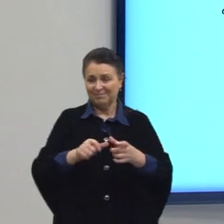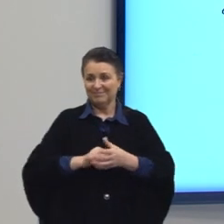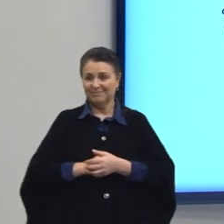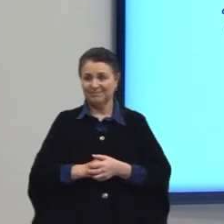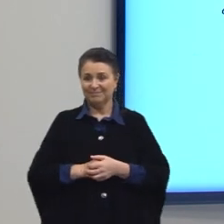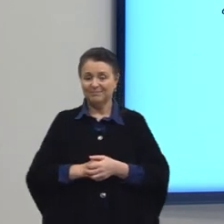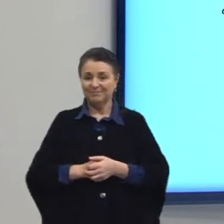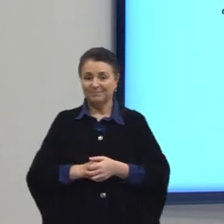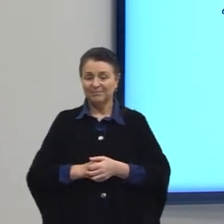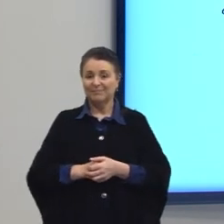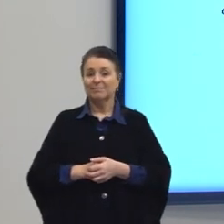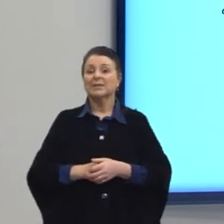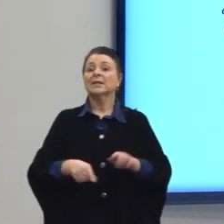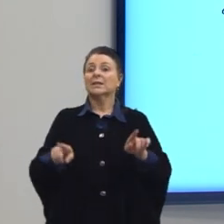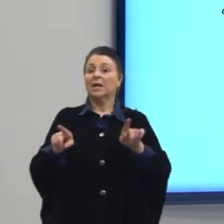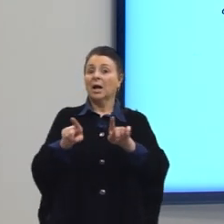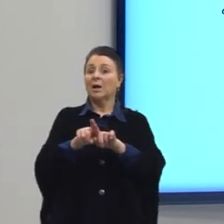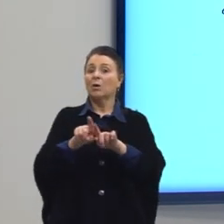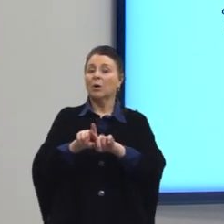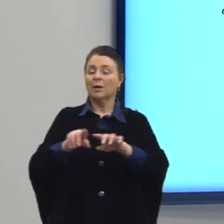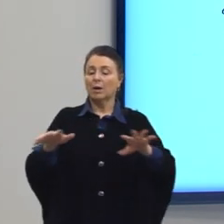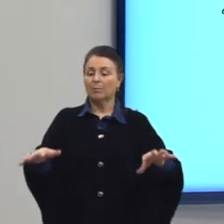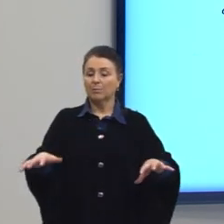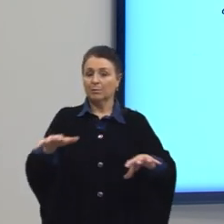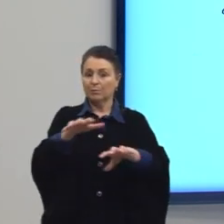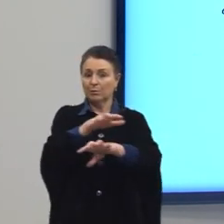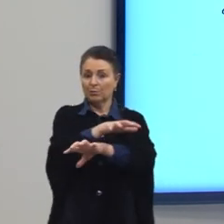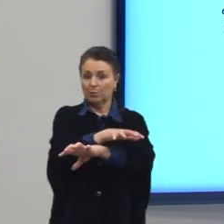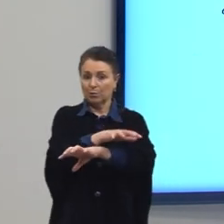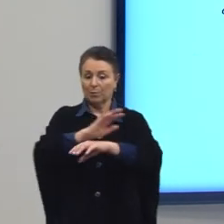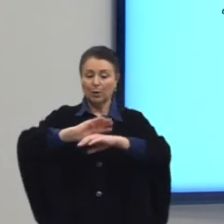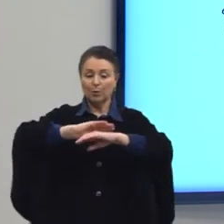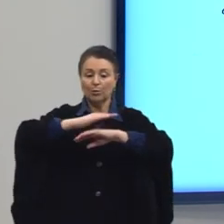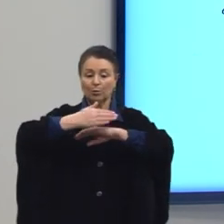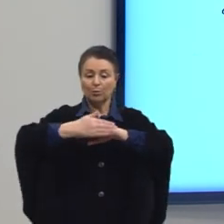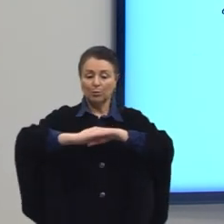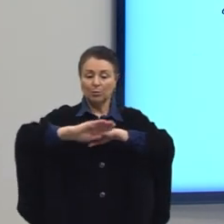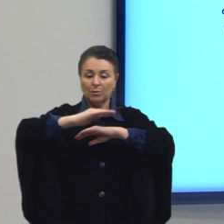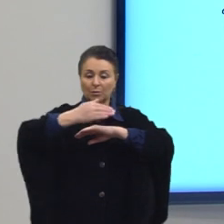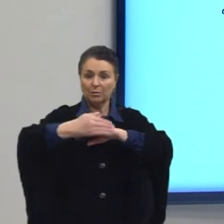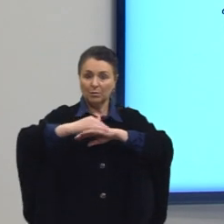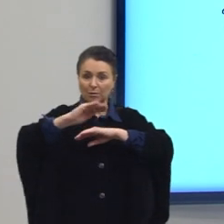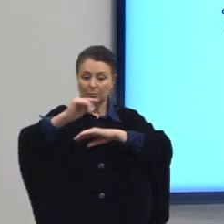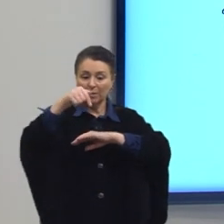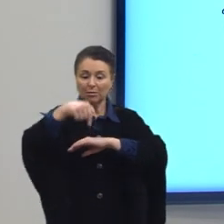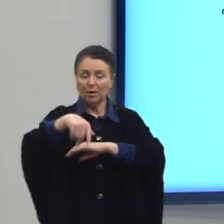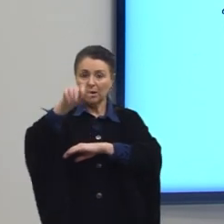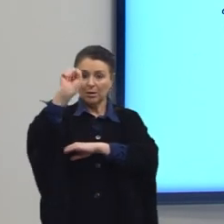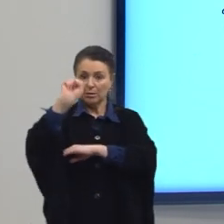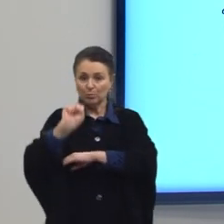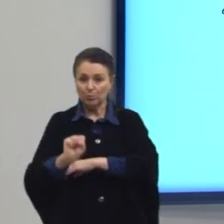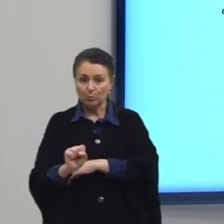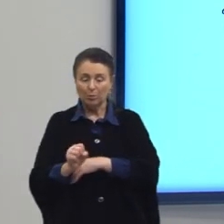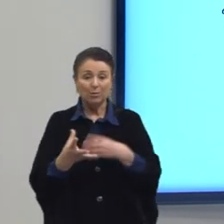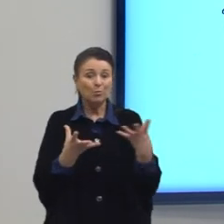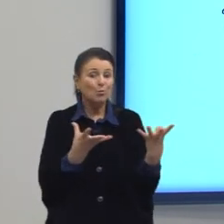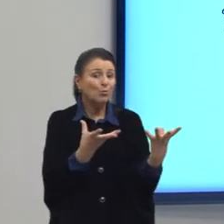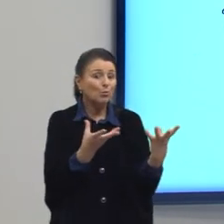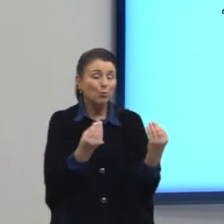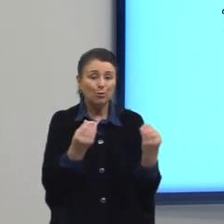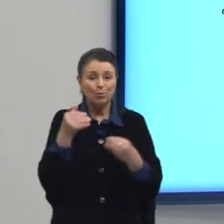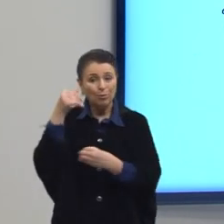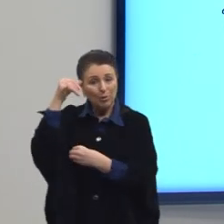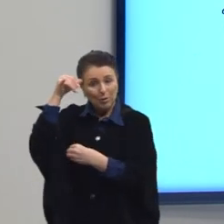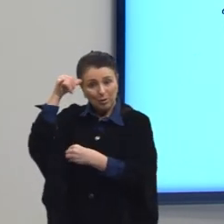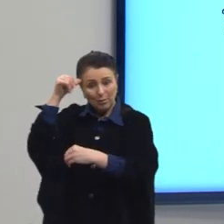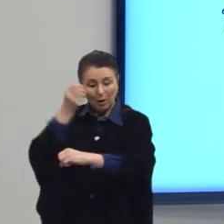No bioma Pampa, né? O nosso bioma querido aqui do Sul, a superlotação de animais em pastejo